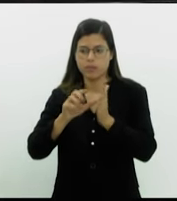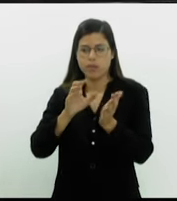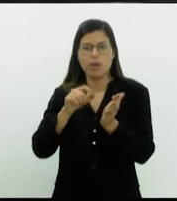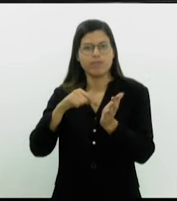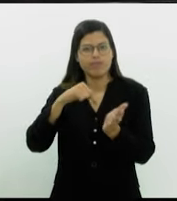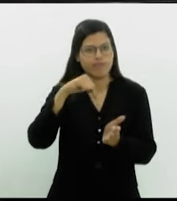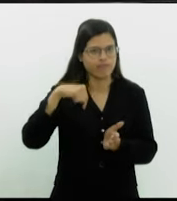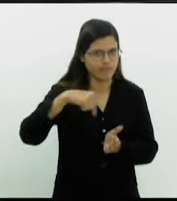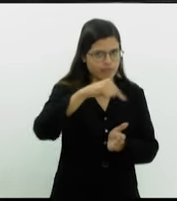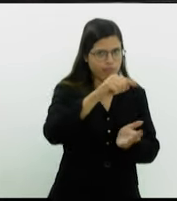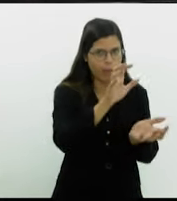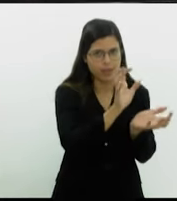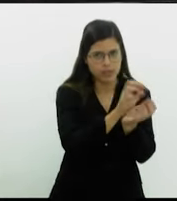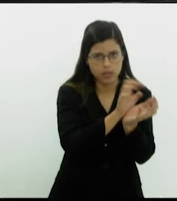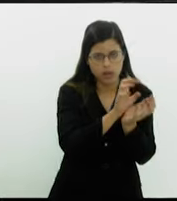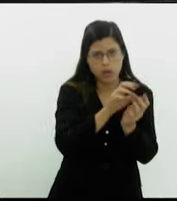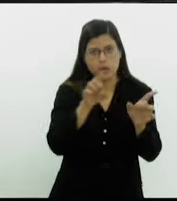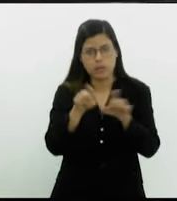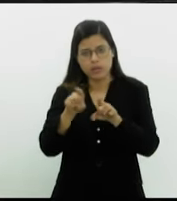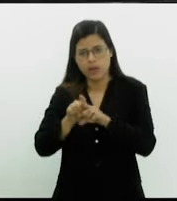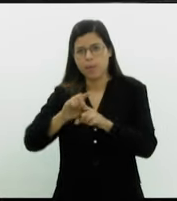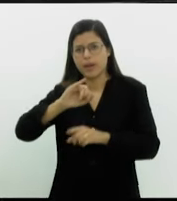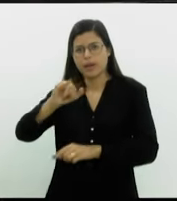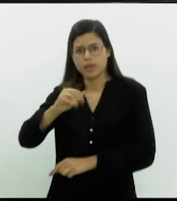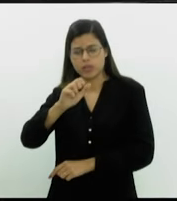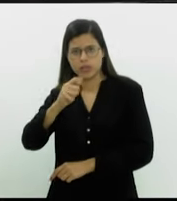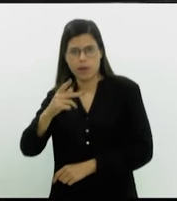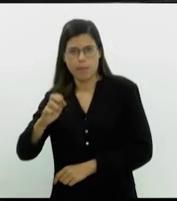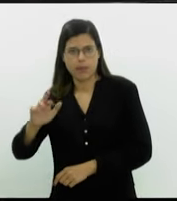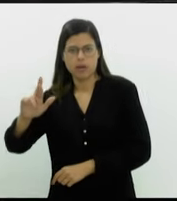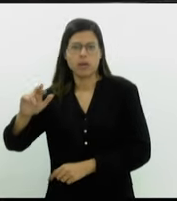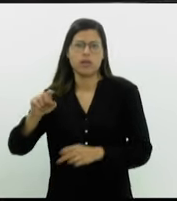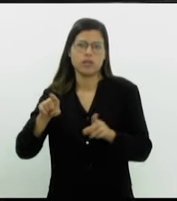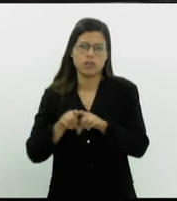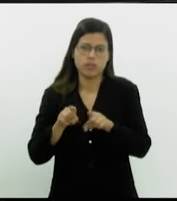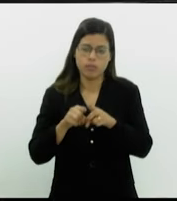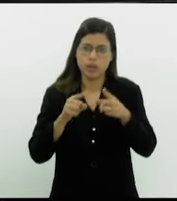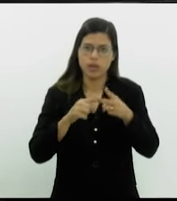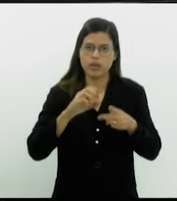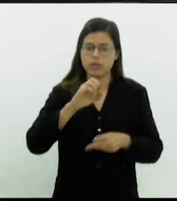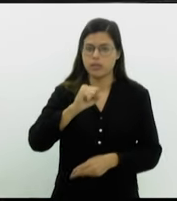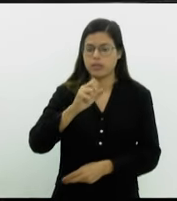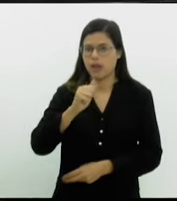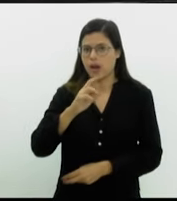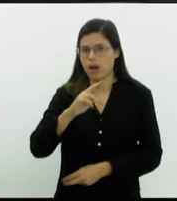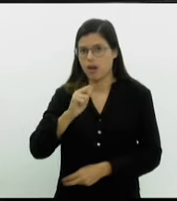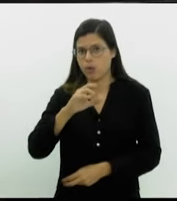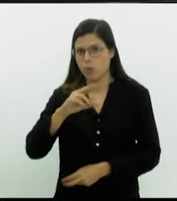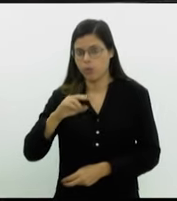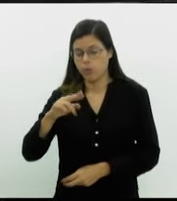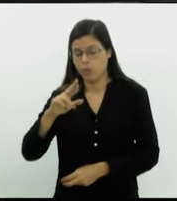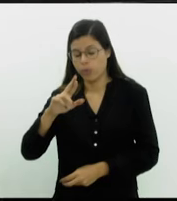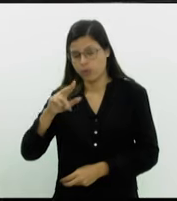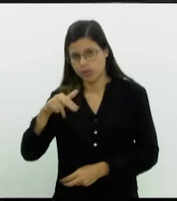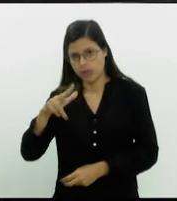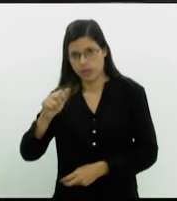também vai a Japeri e vai a Saracuruna. Se esse sistema